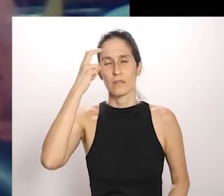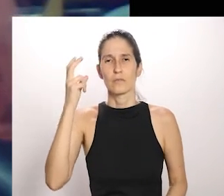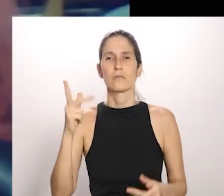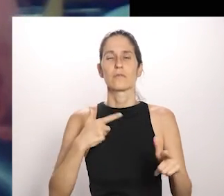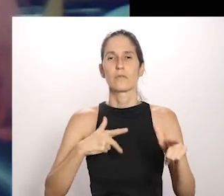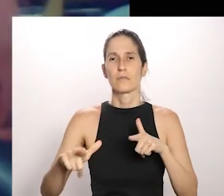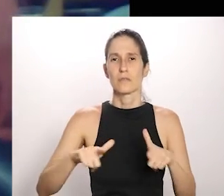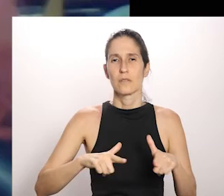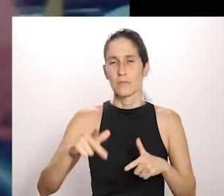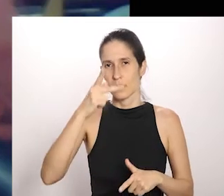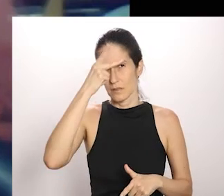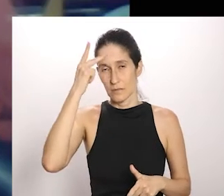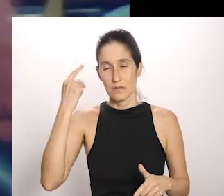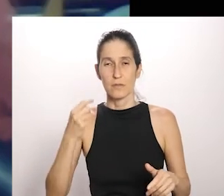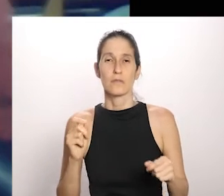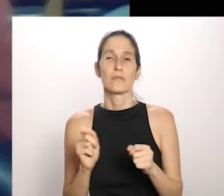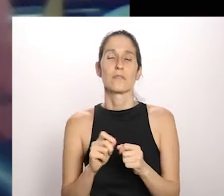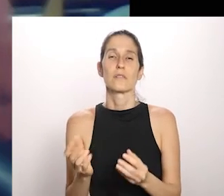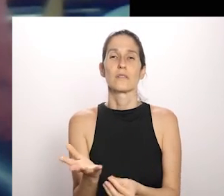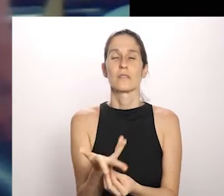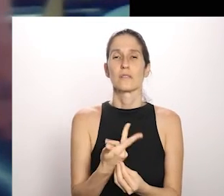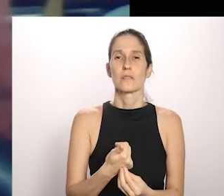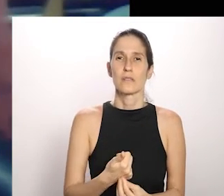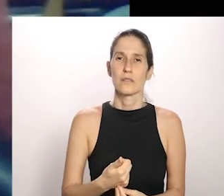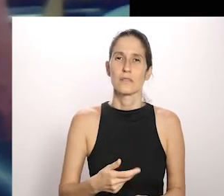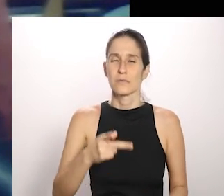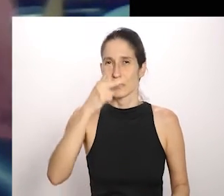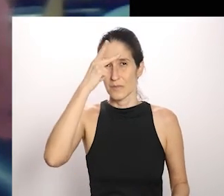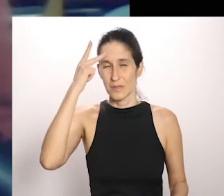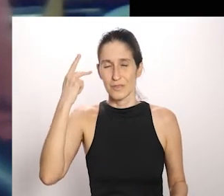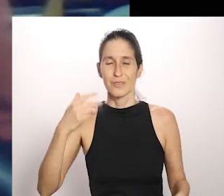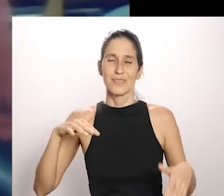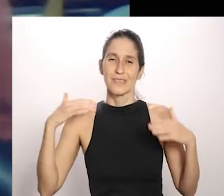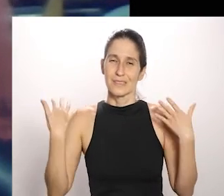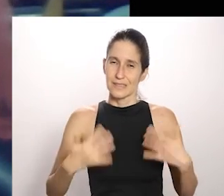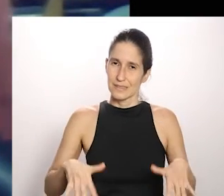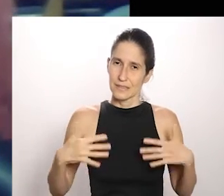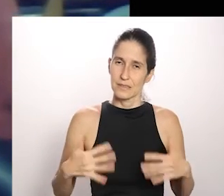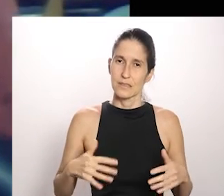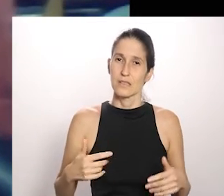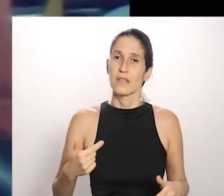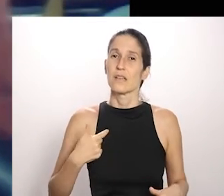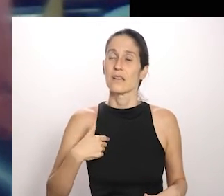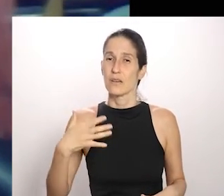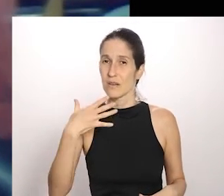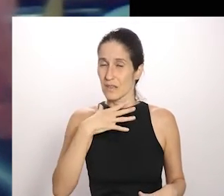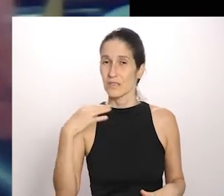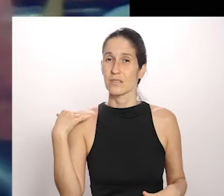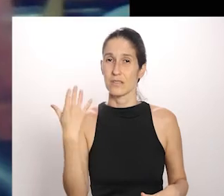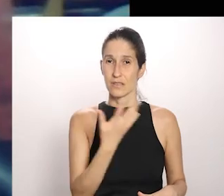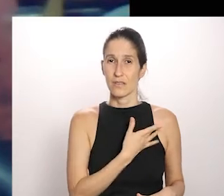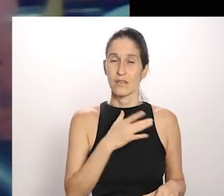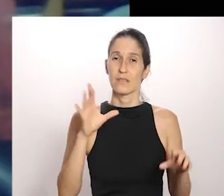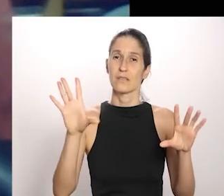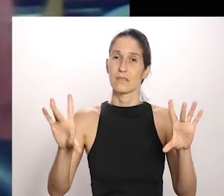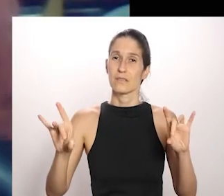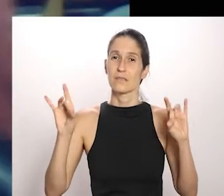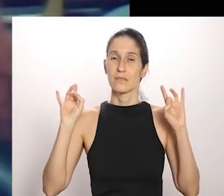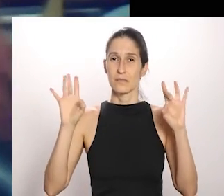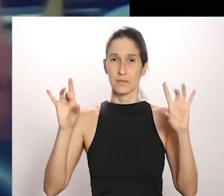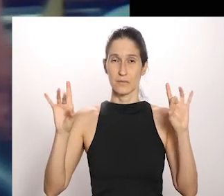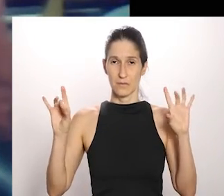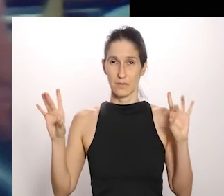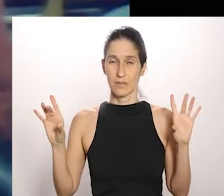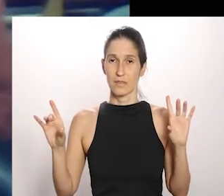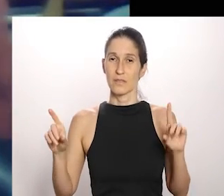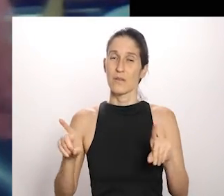com todos os artistas que estão aí passando muitas dificuldades. Eu sei que muitos de nós somos privilegiados, conseguimos